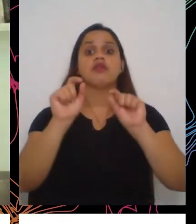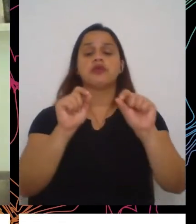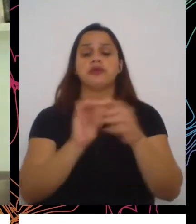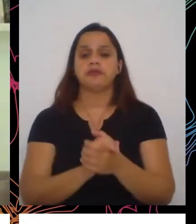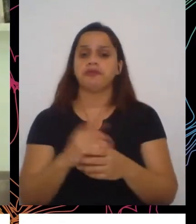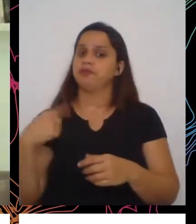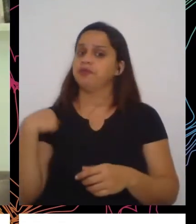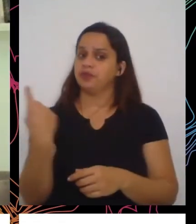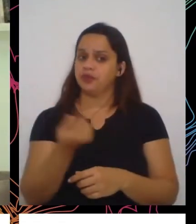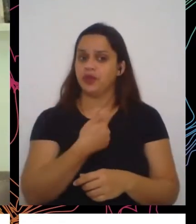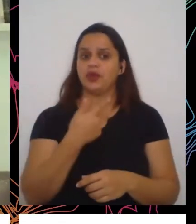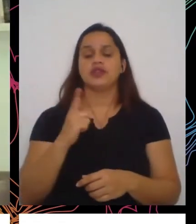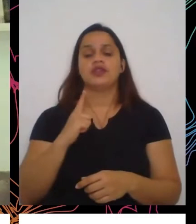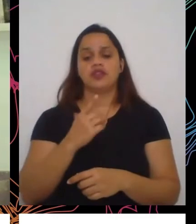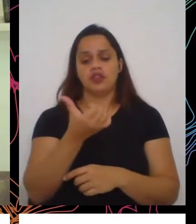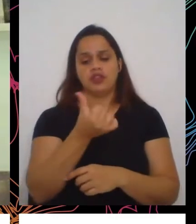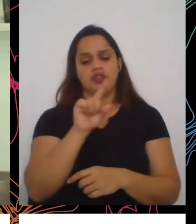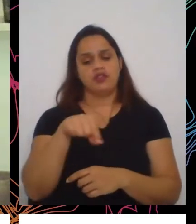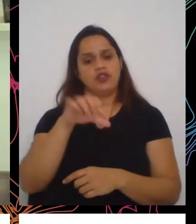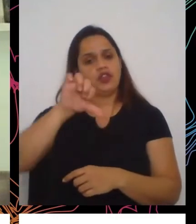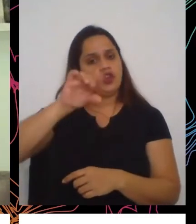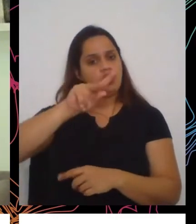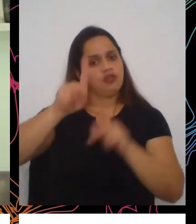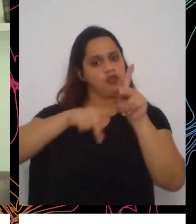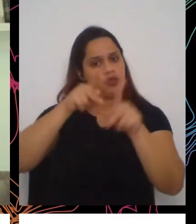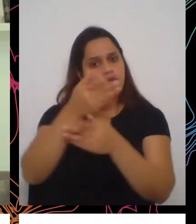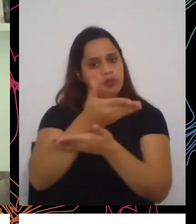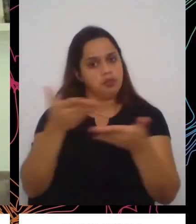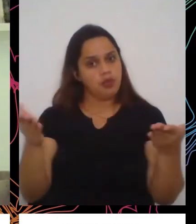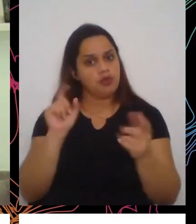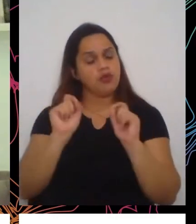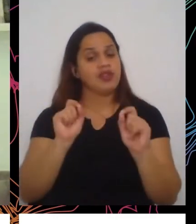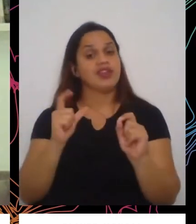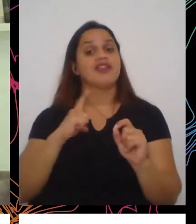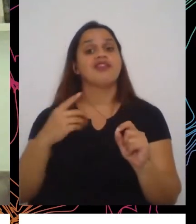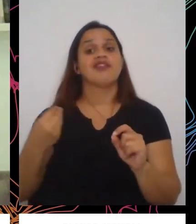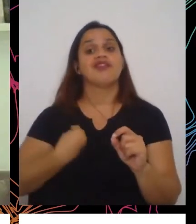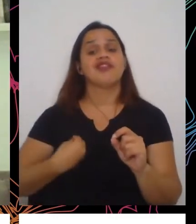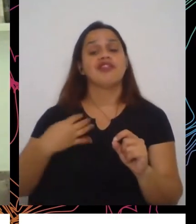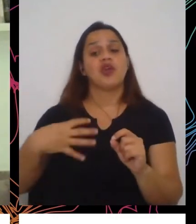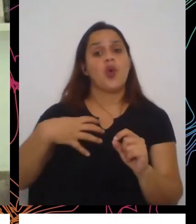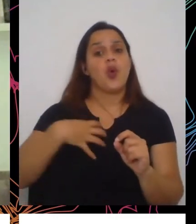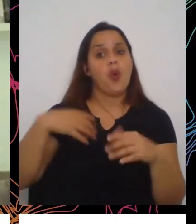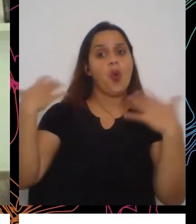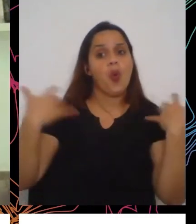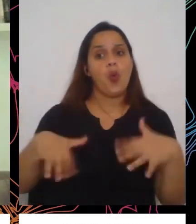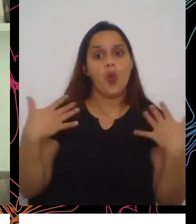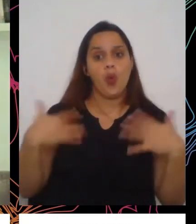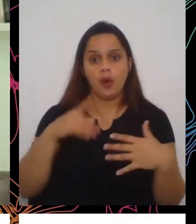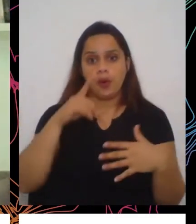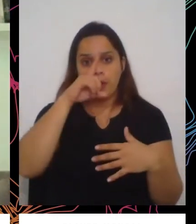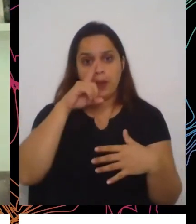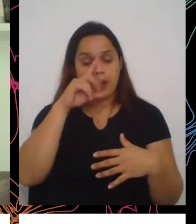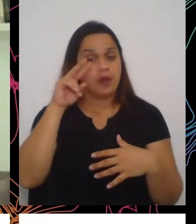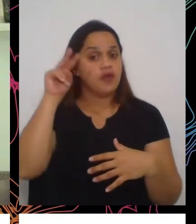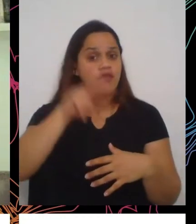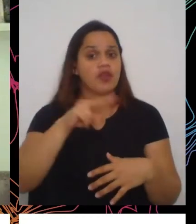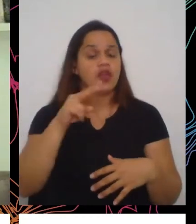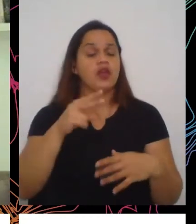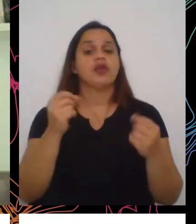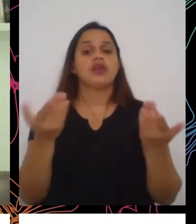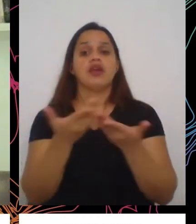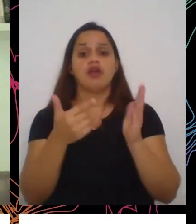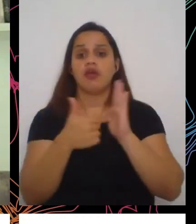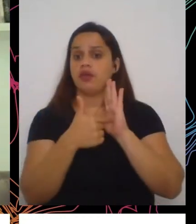6,9% da população em situação grave. Vejam que os números, agora, que já